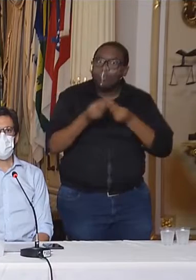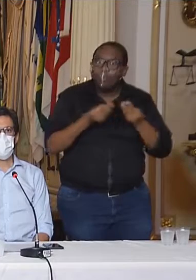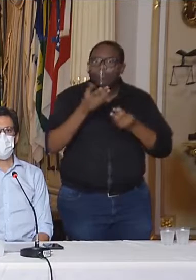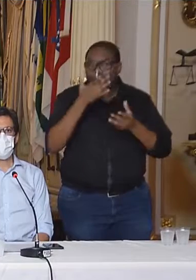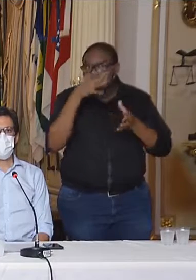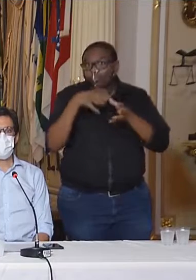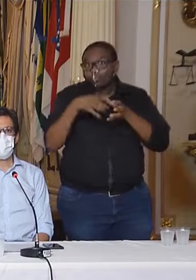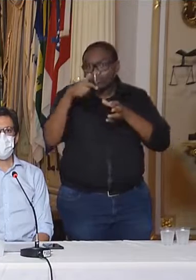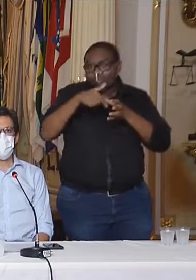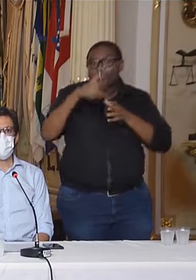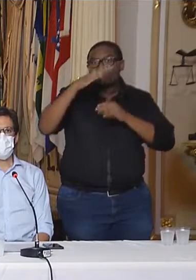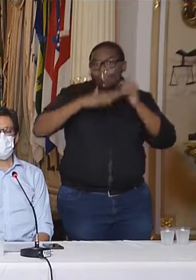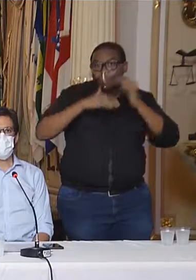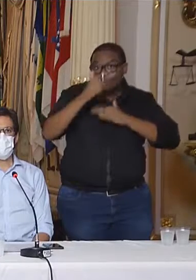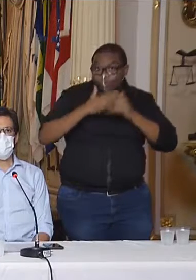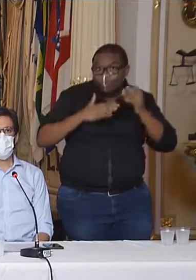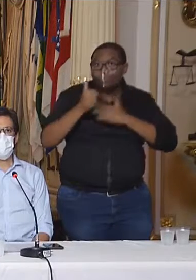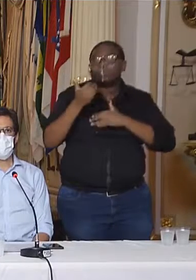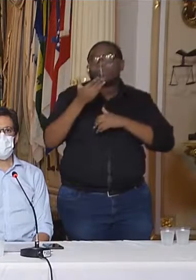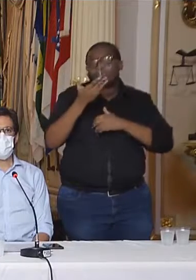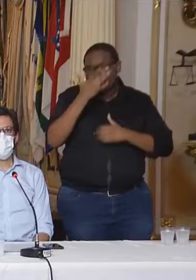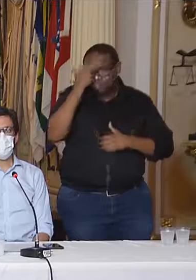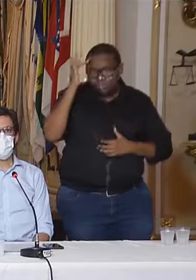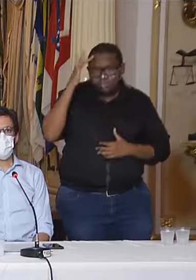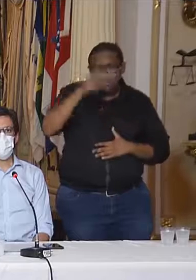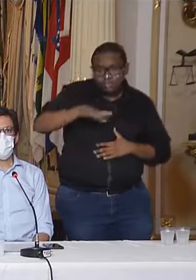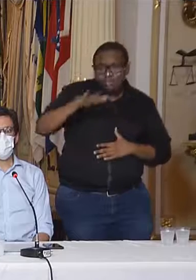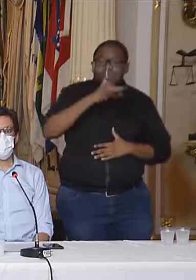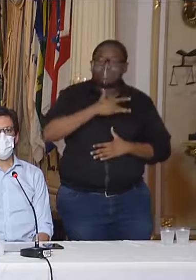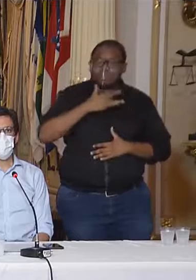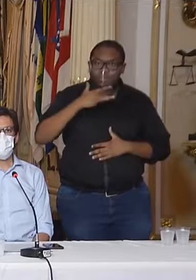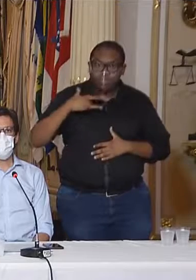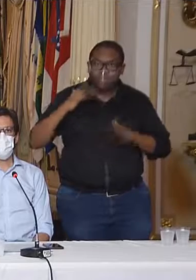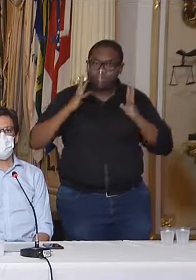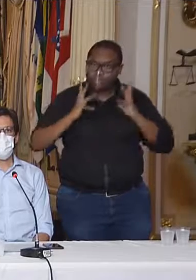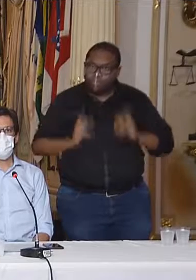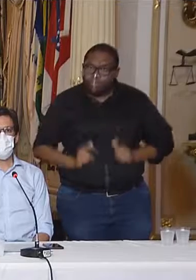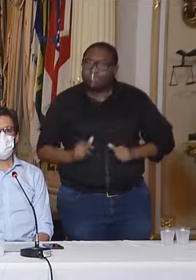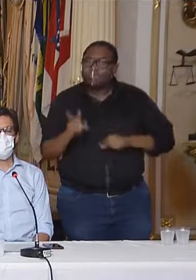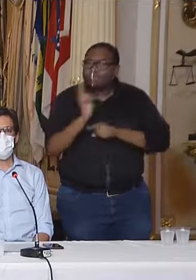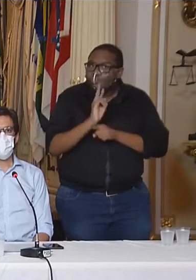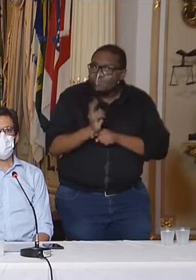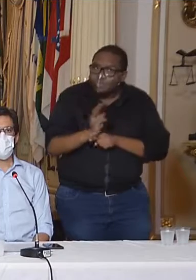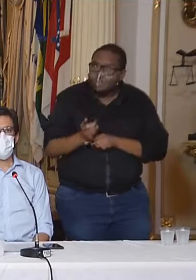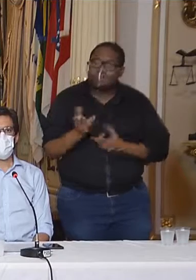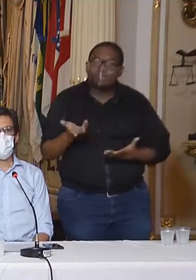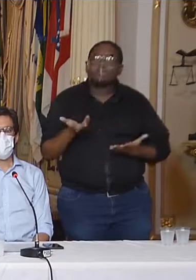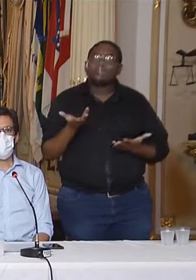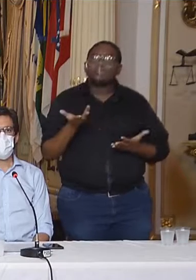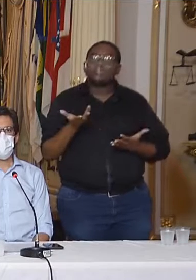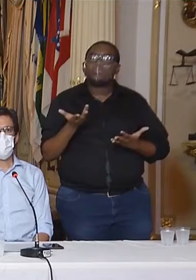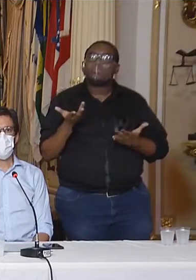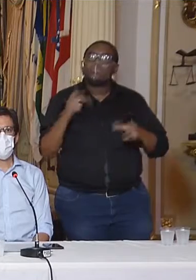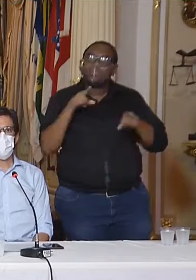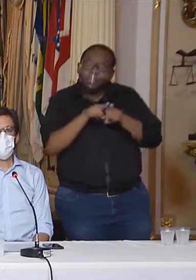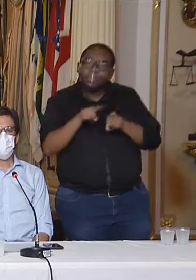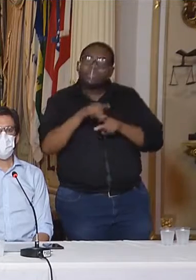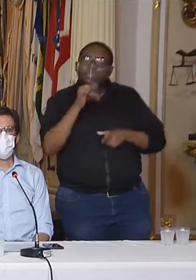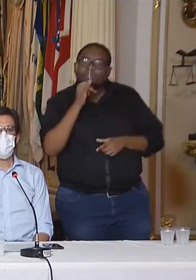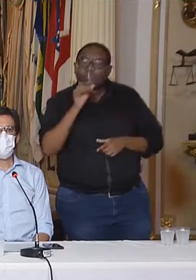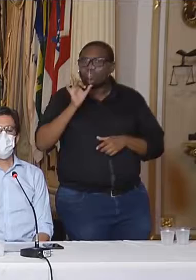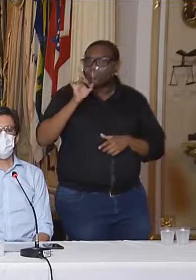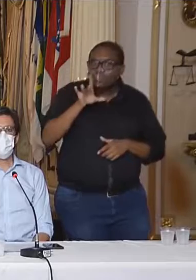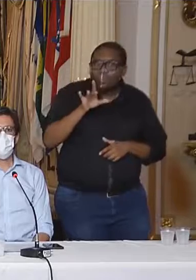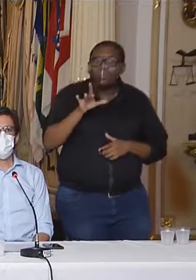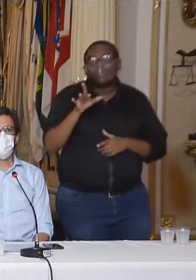profissionais da vigilância. E como eu disse, mais do que efetivamente uma fiscalização